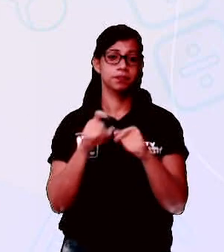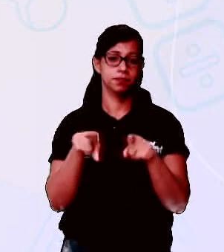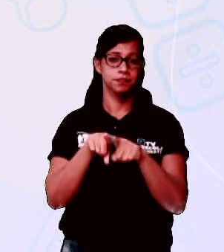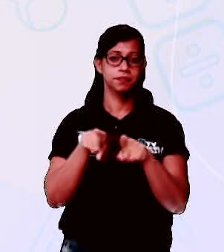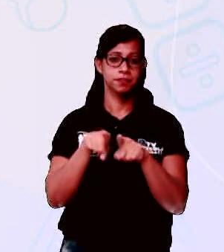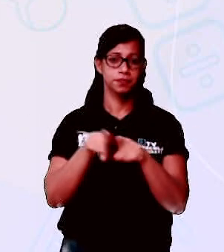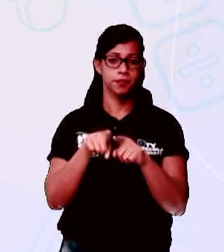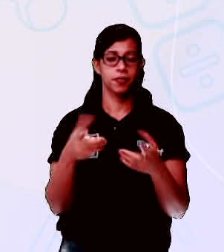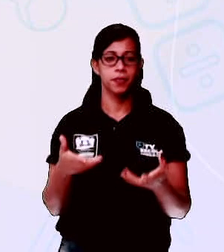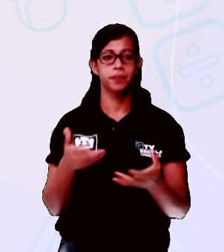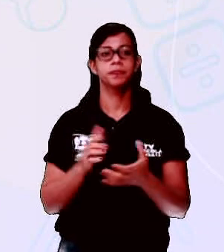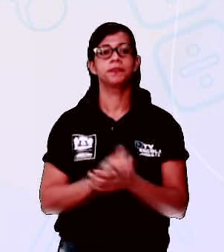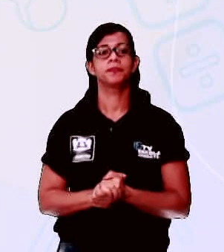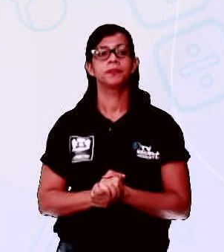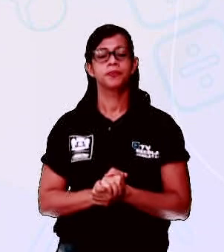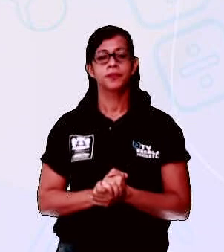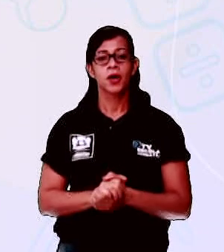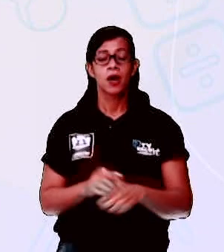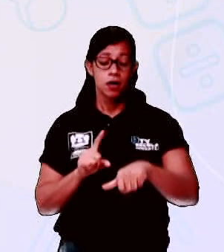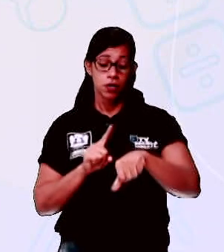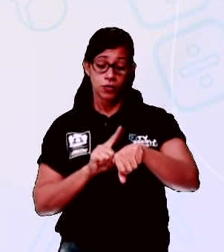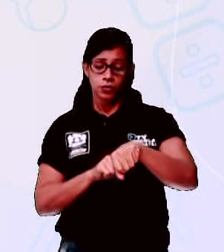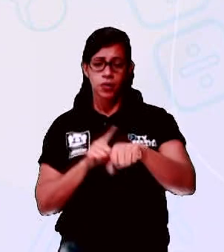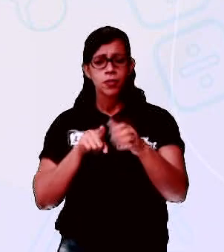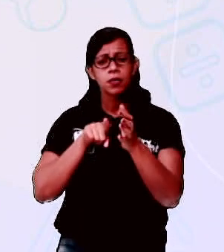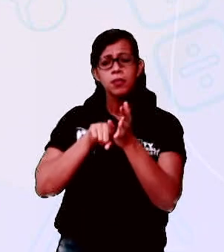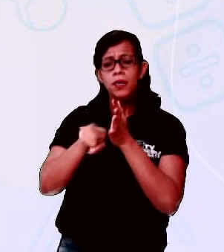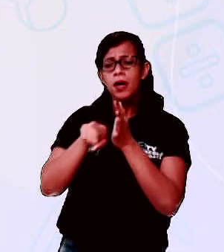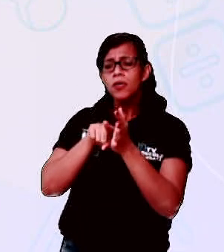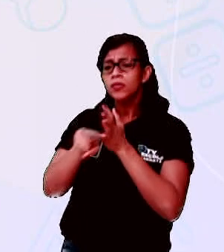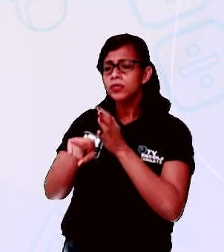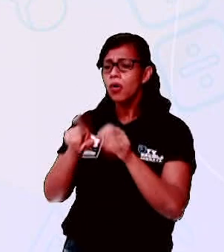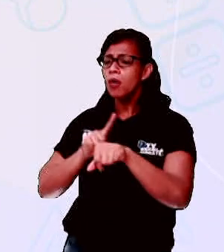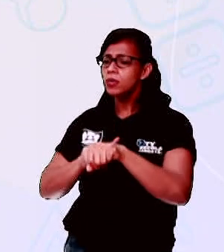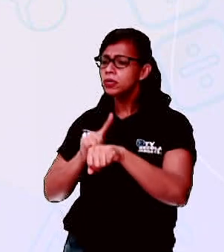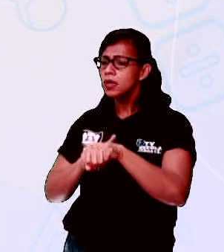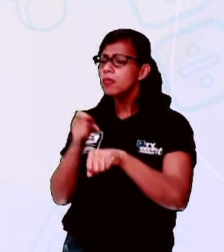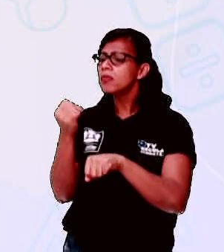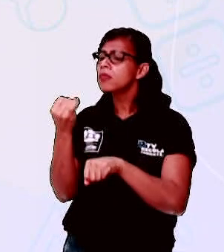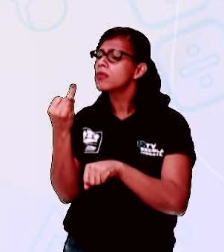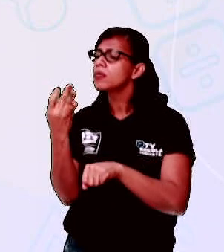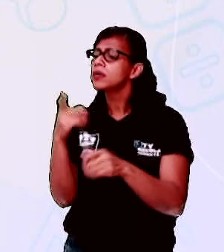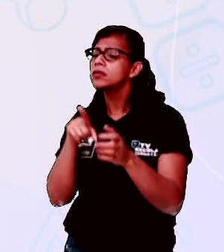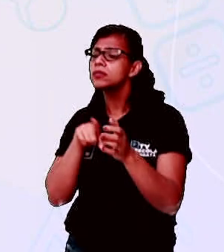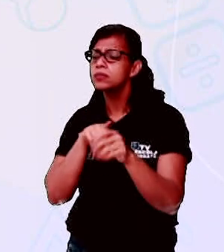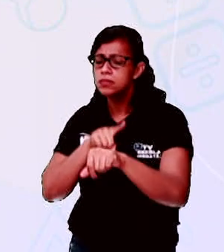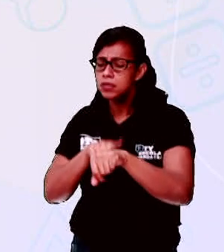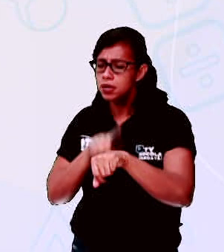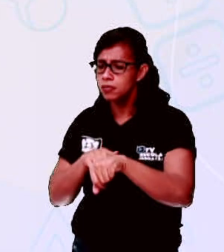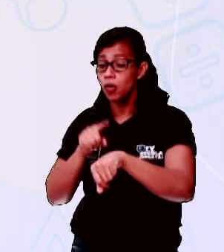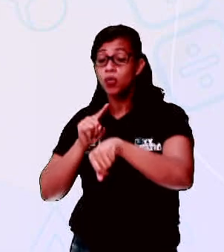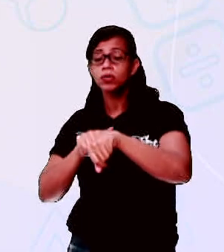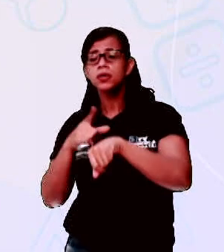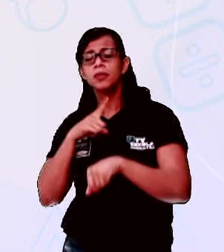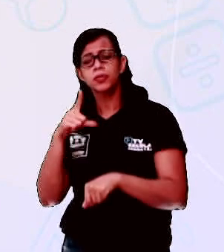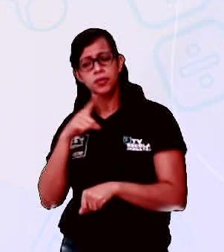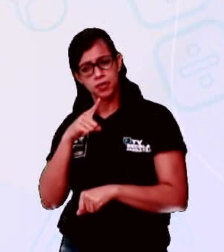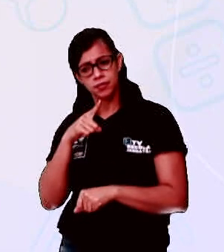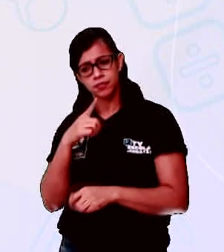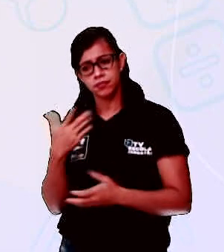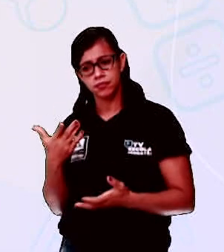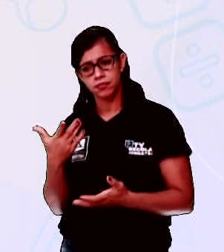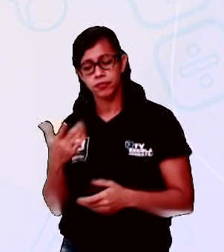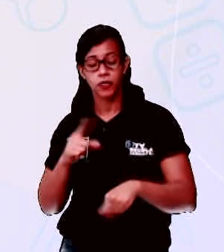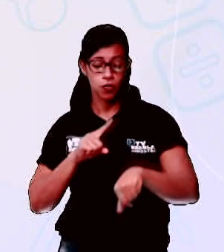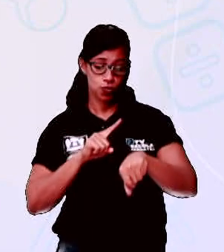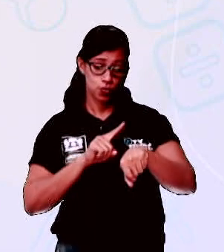O tempo. Perguntou ao tempo. Quanto tempo o tempo tem? O